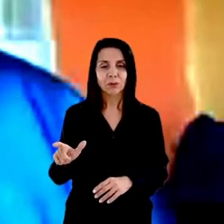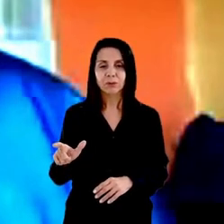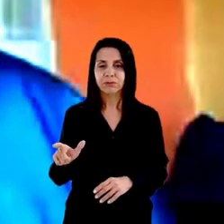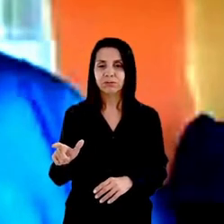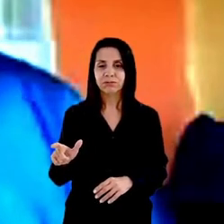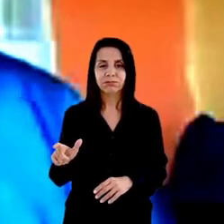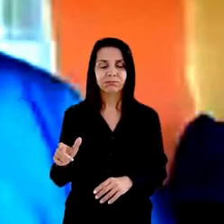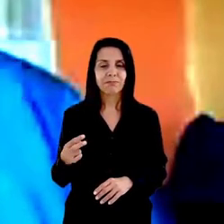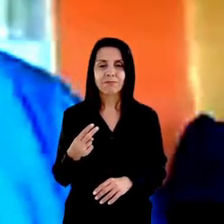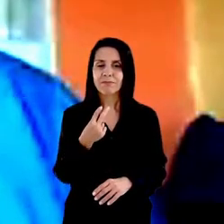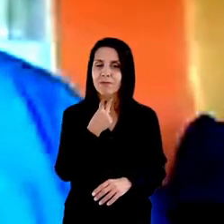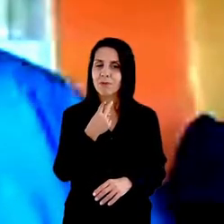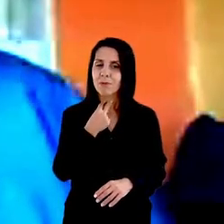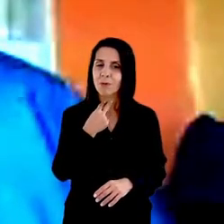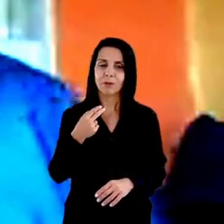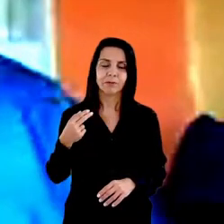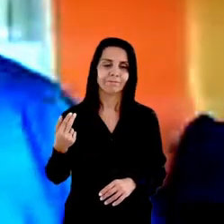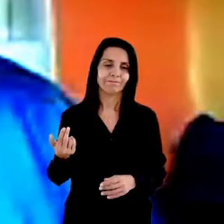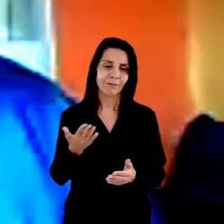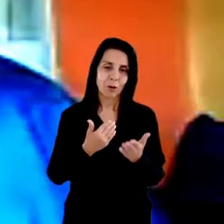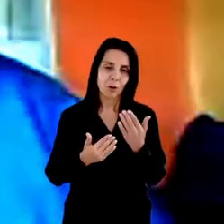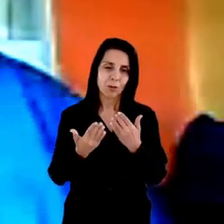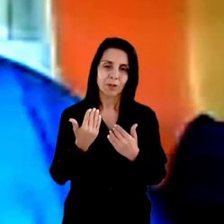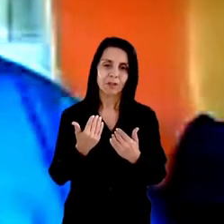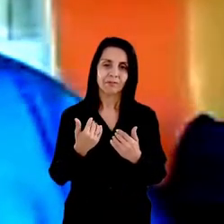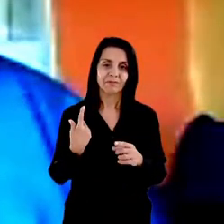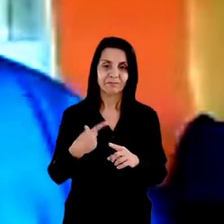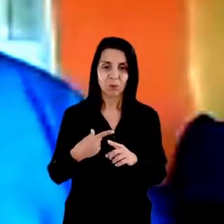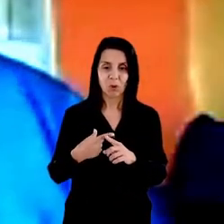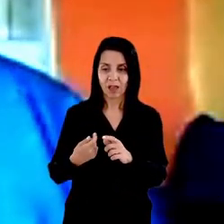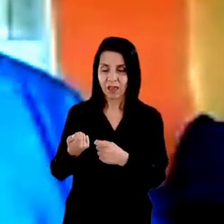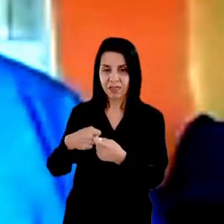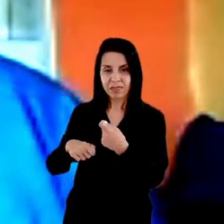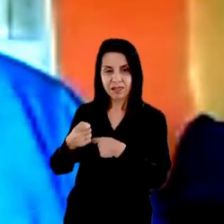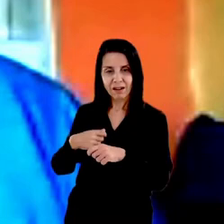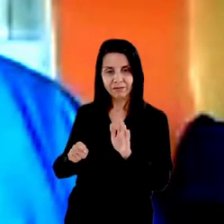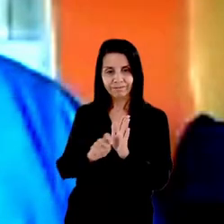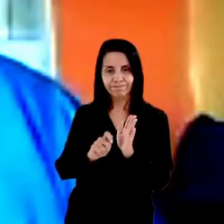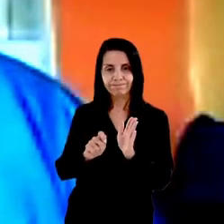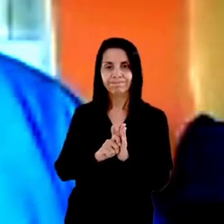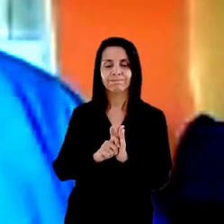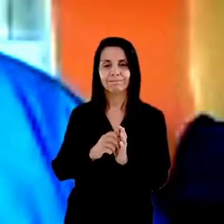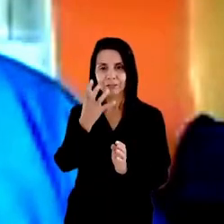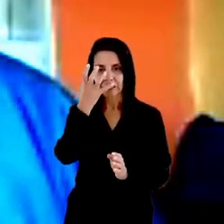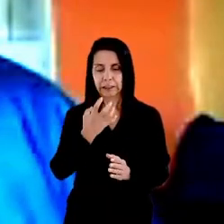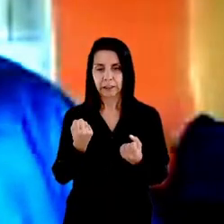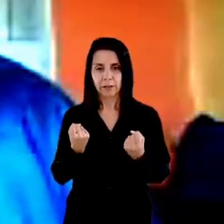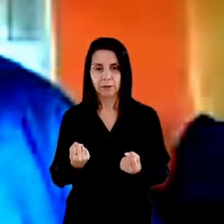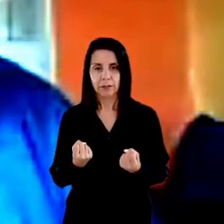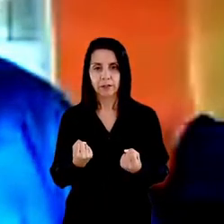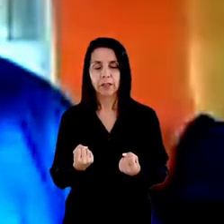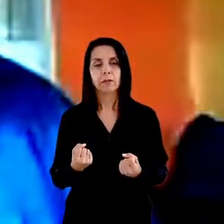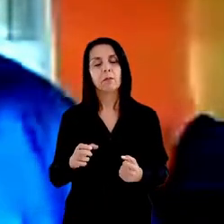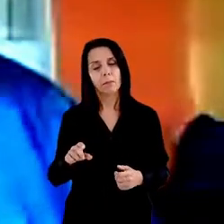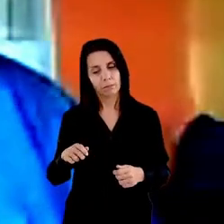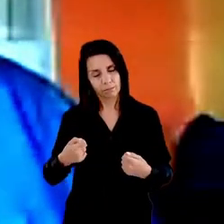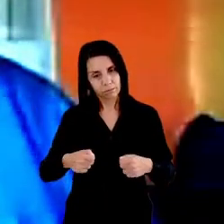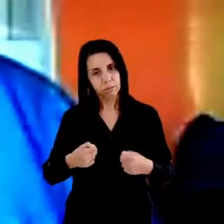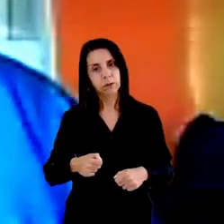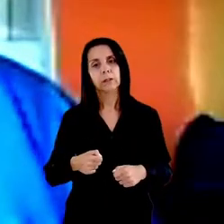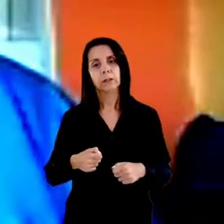mesmo estando com fome porque o tráfico predomina no território e esse é um desafio que nós precisamos pensar juntos como trabalhar esse